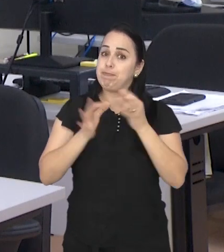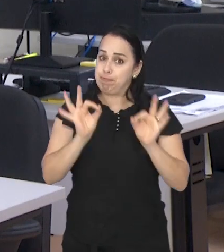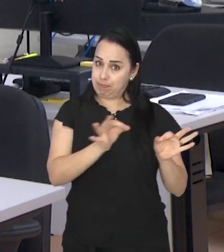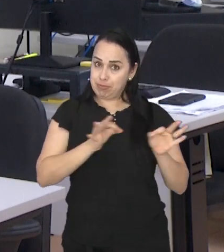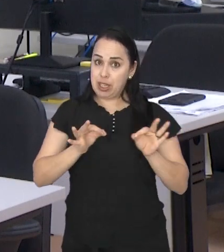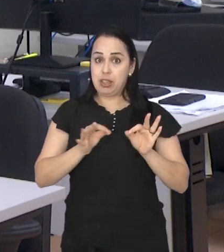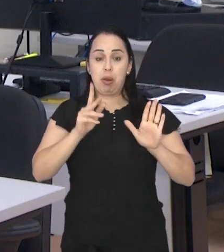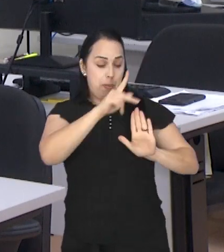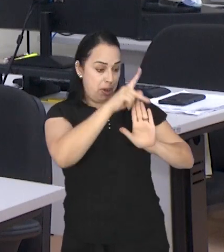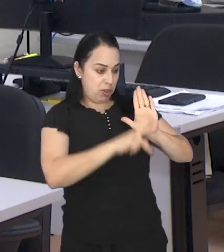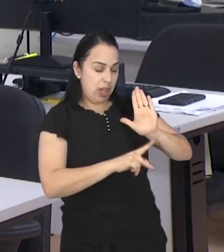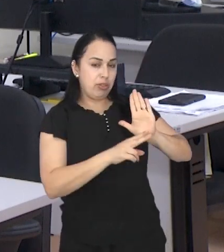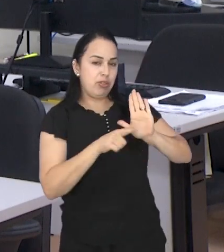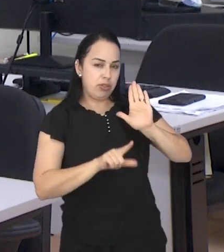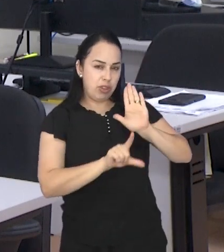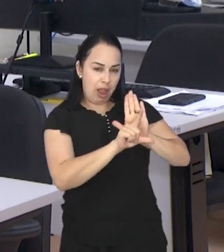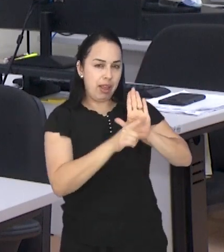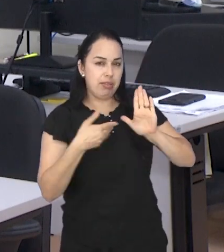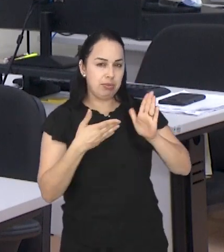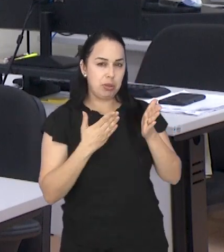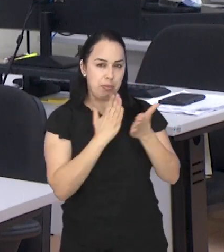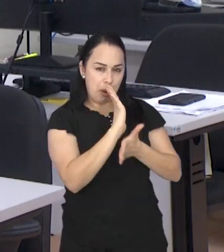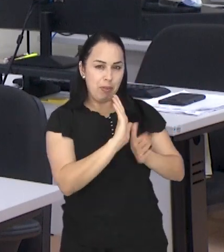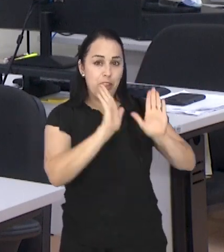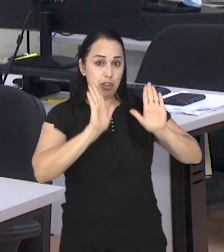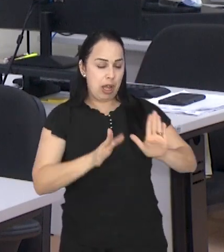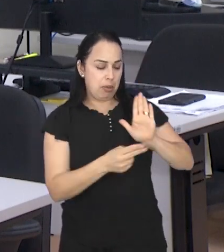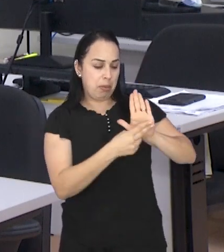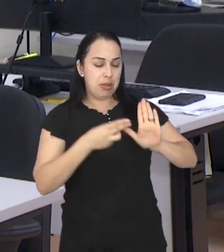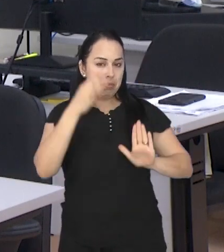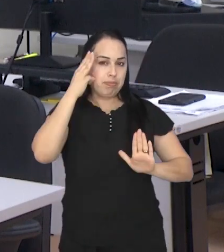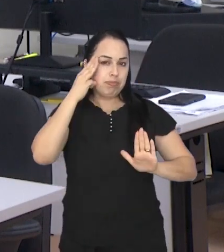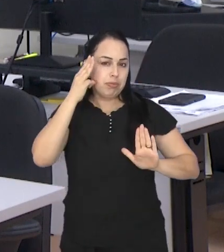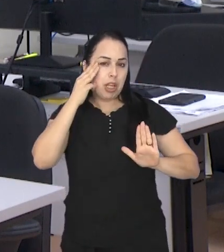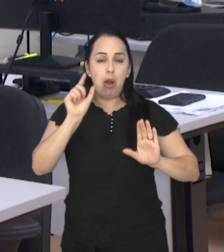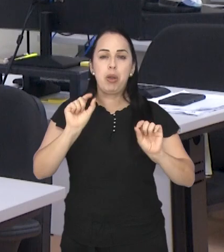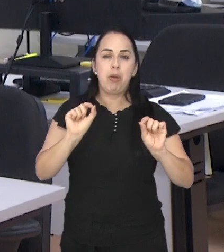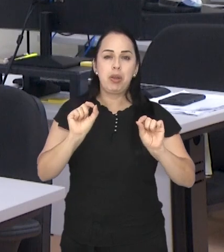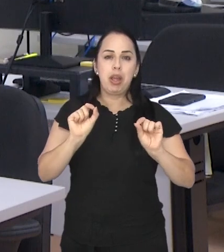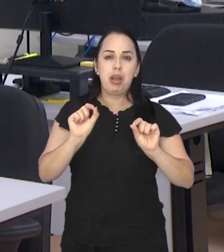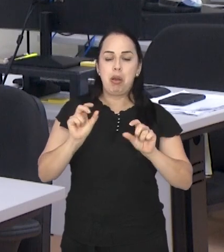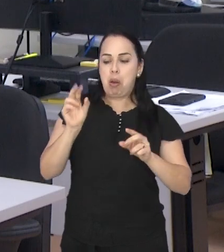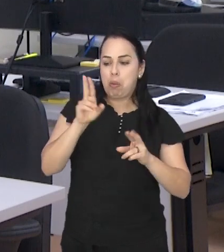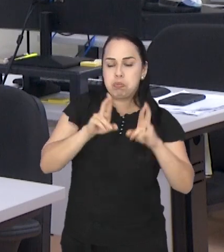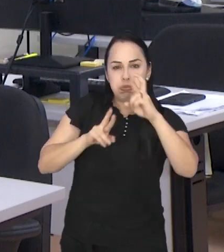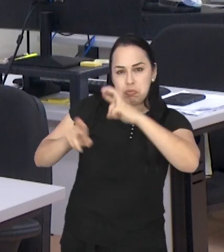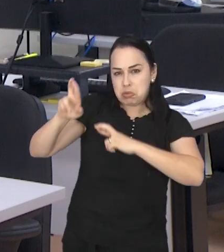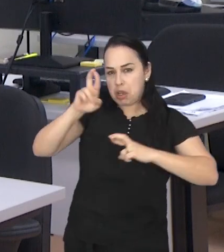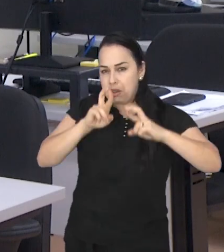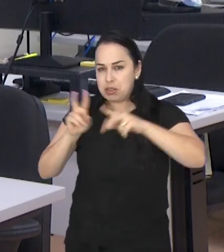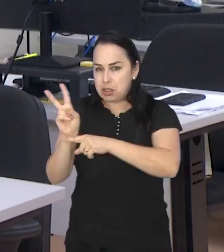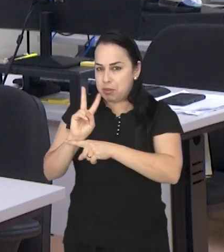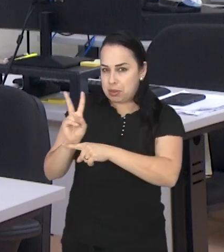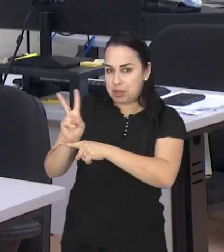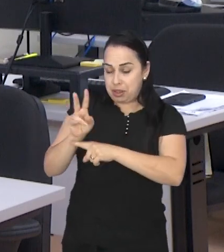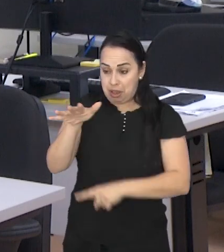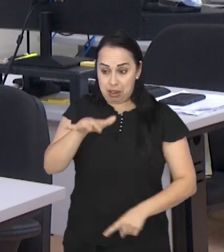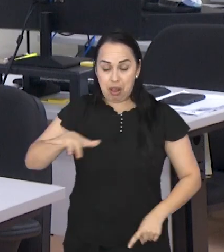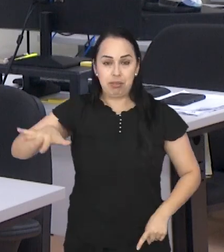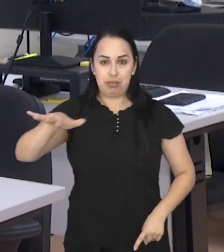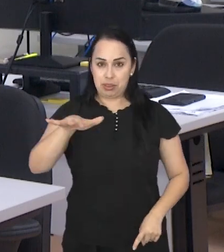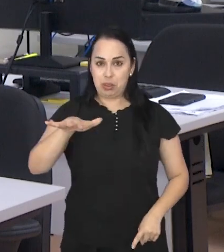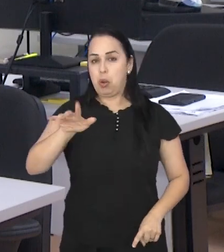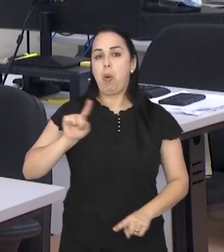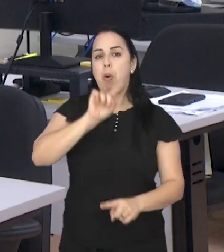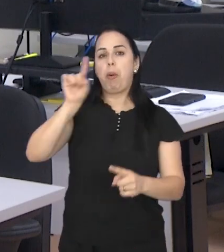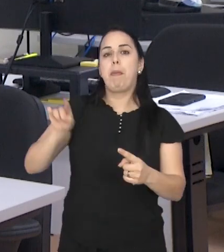Um projeto de lei aprovado do vereador Marcão da Academia quer aumentar as rondas preventivas nas unidades de saúde do